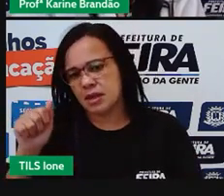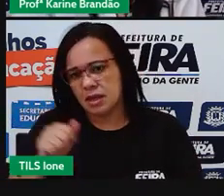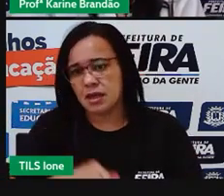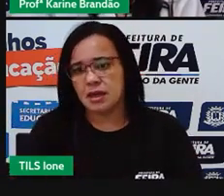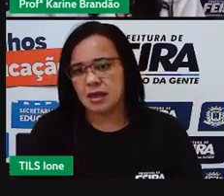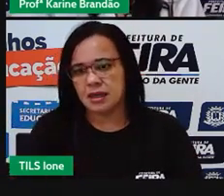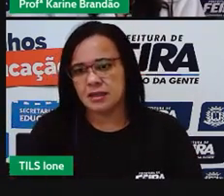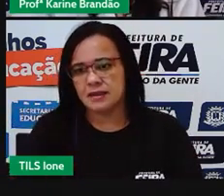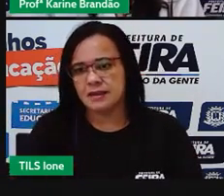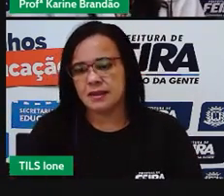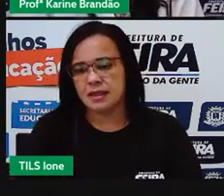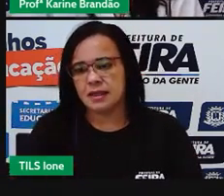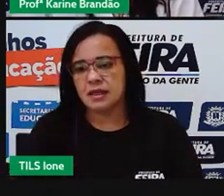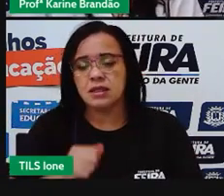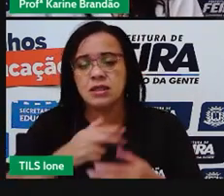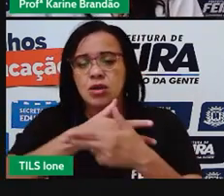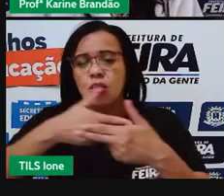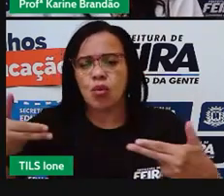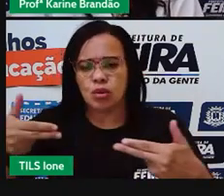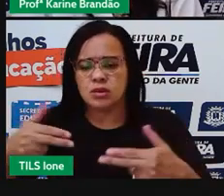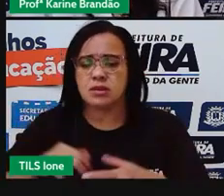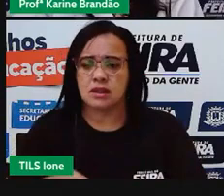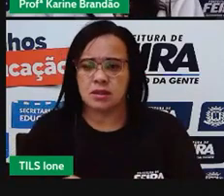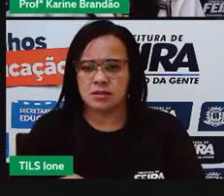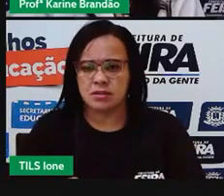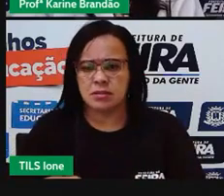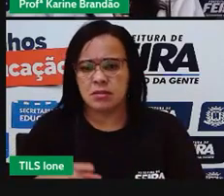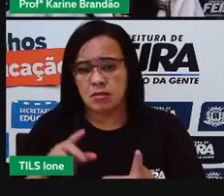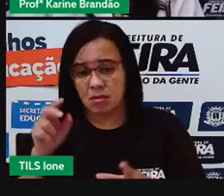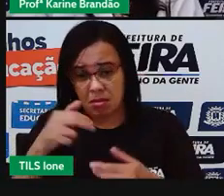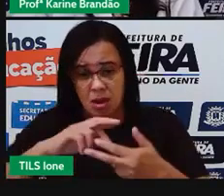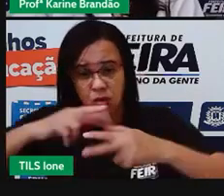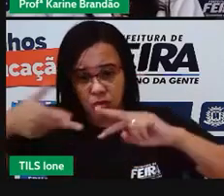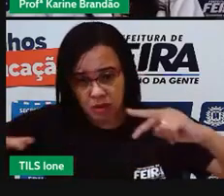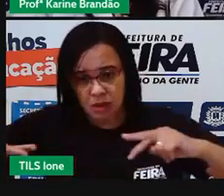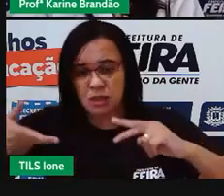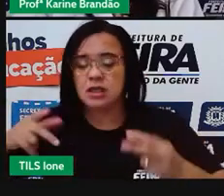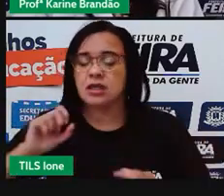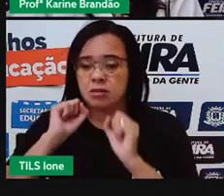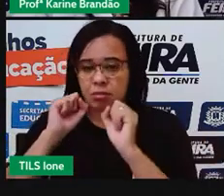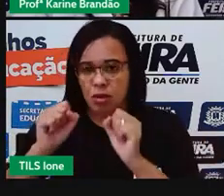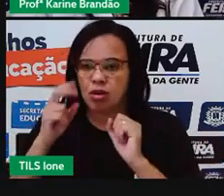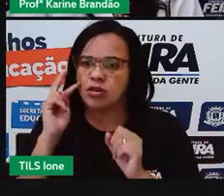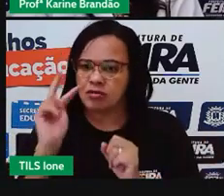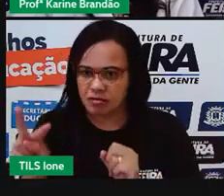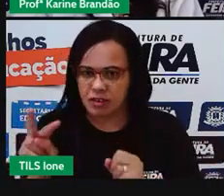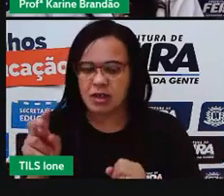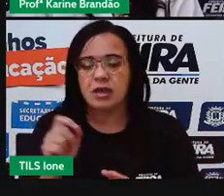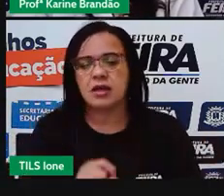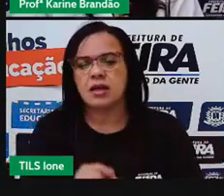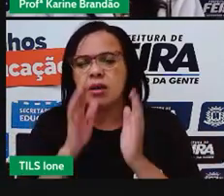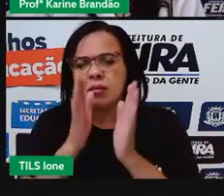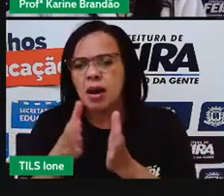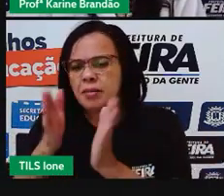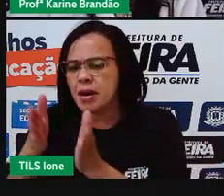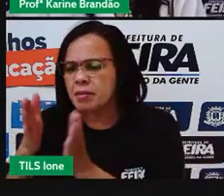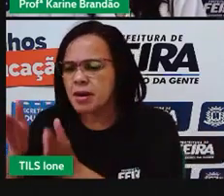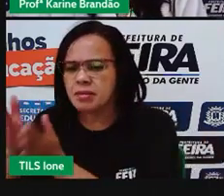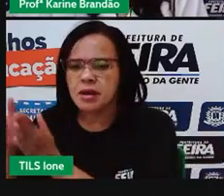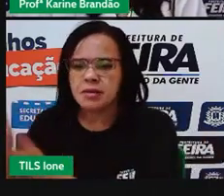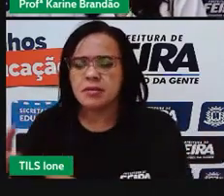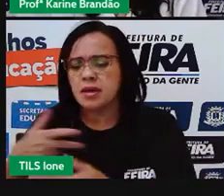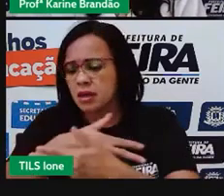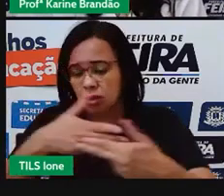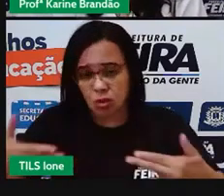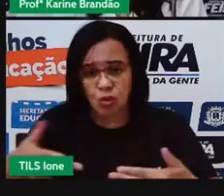esse link para que vocês possam acessar, né? Existem produtos, tem uma sequência de produtos, e a